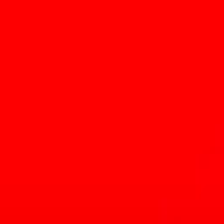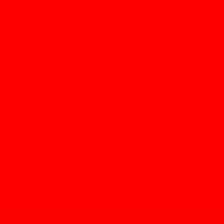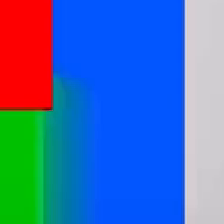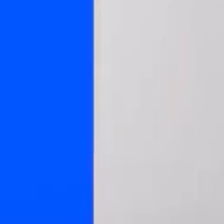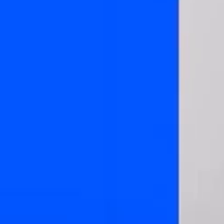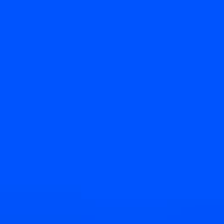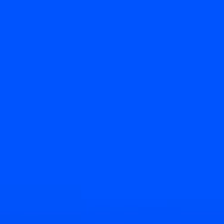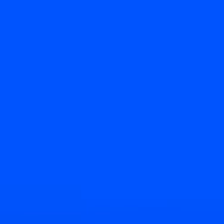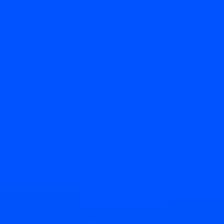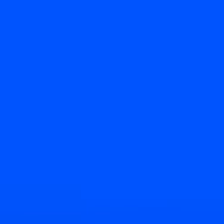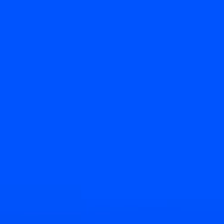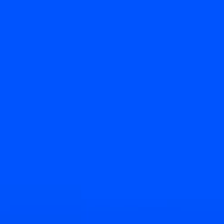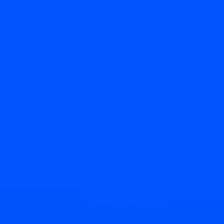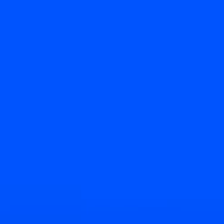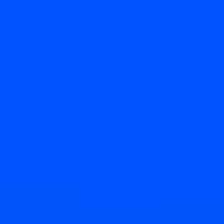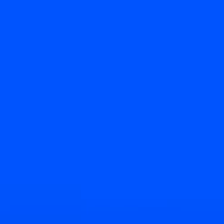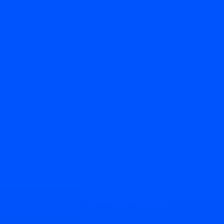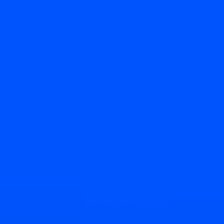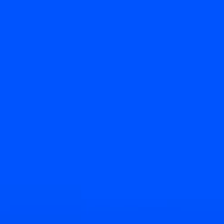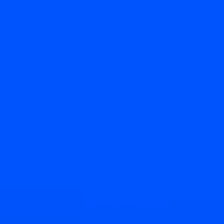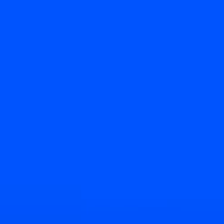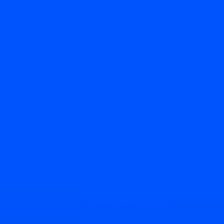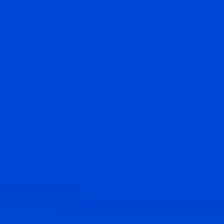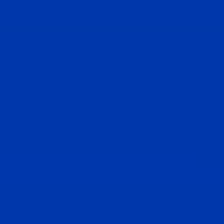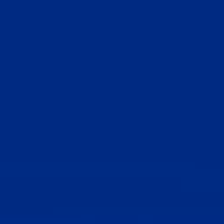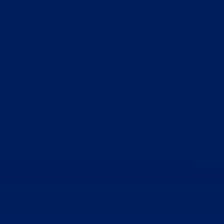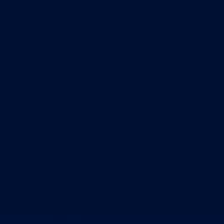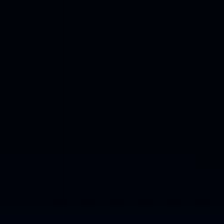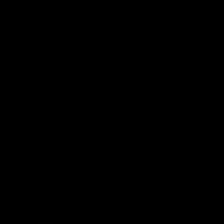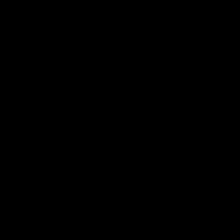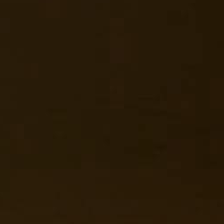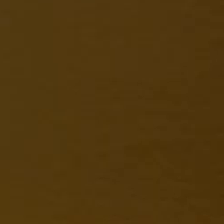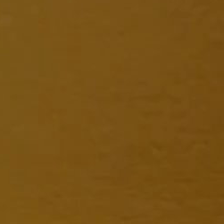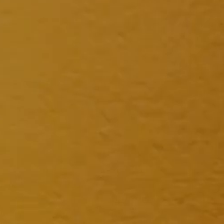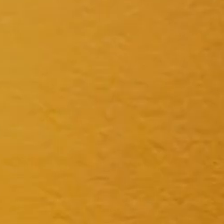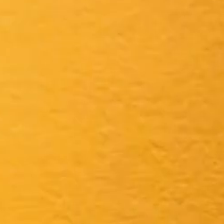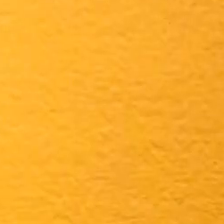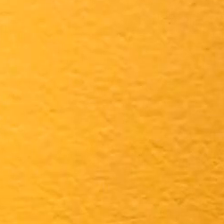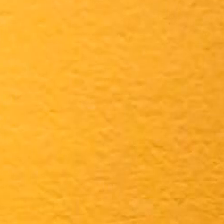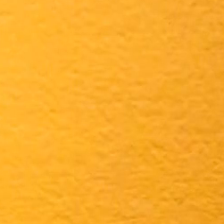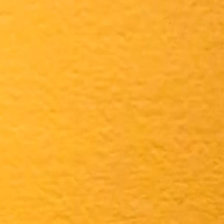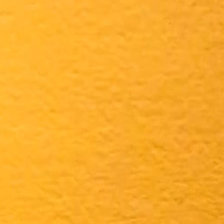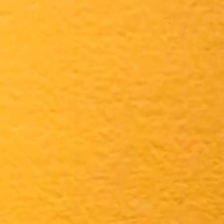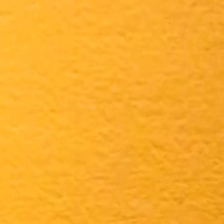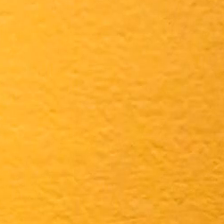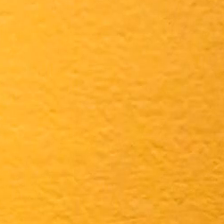Lula vai! Lula